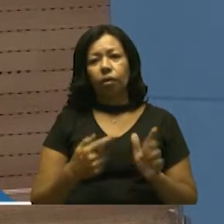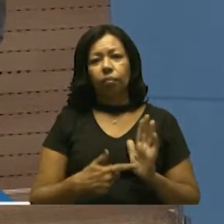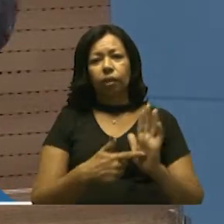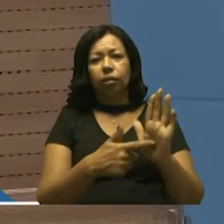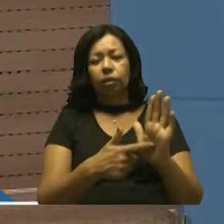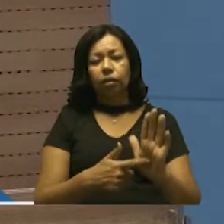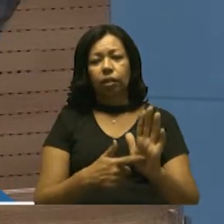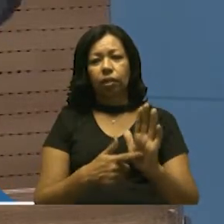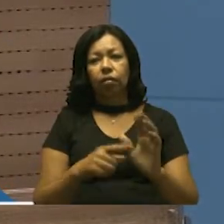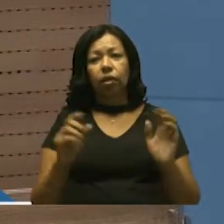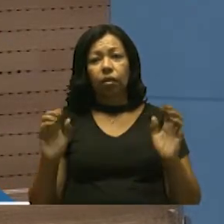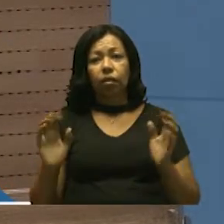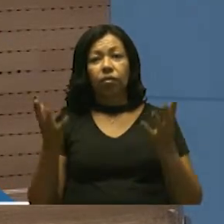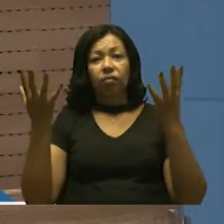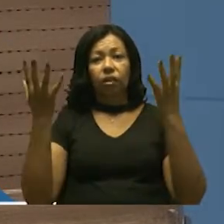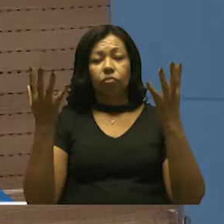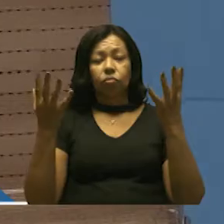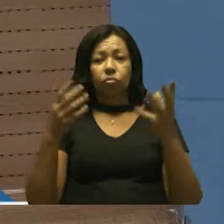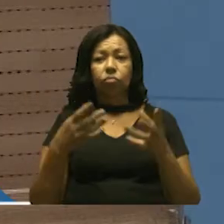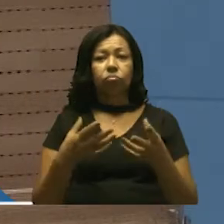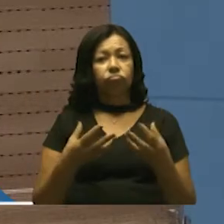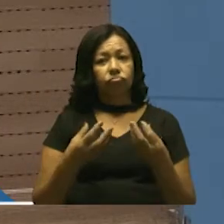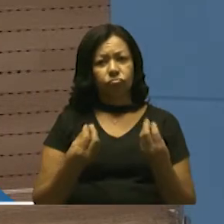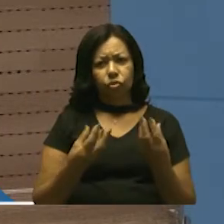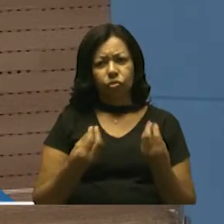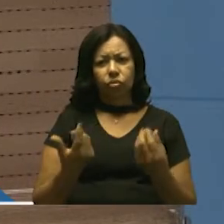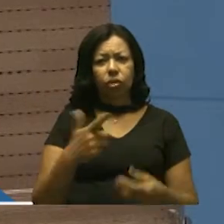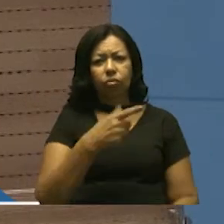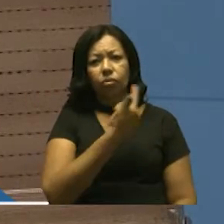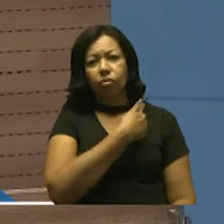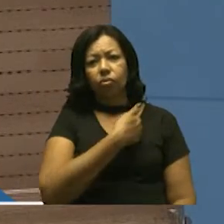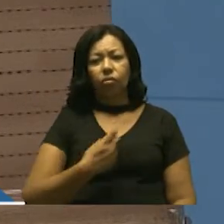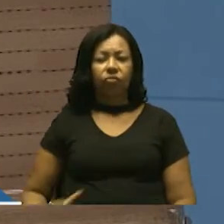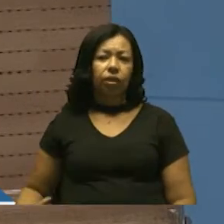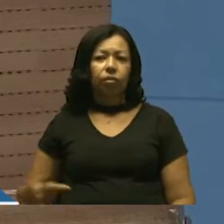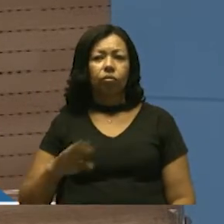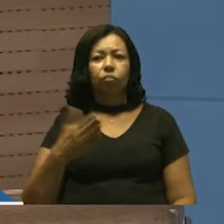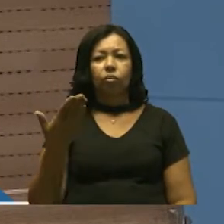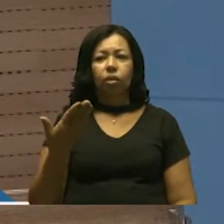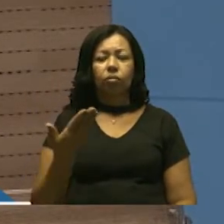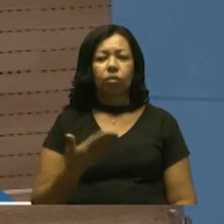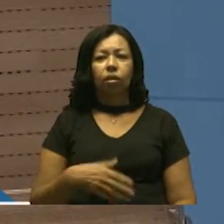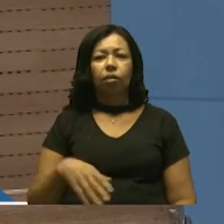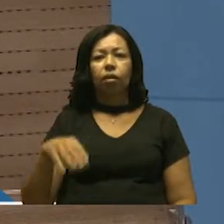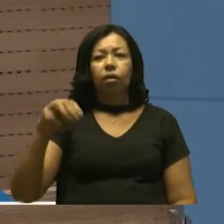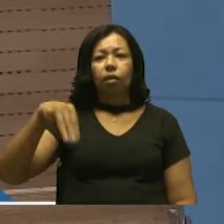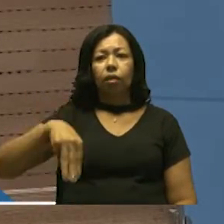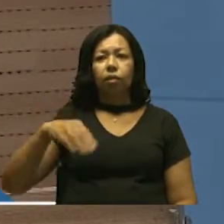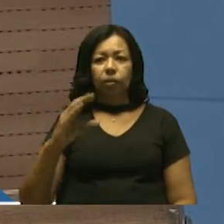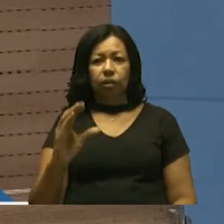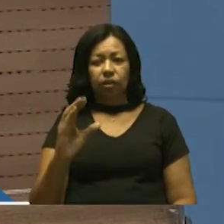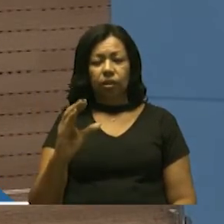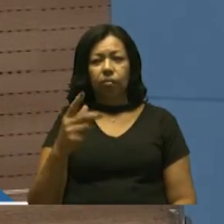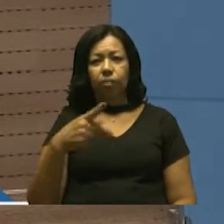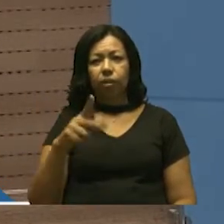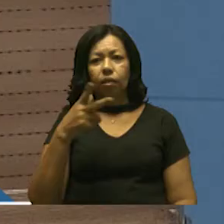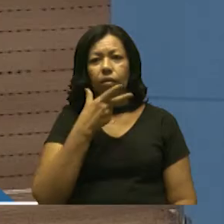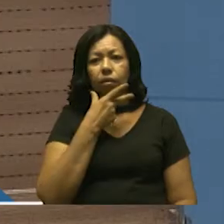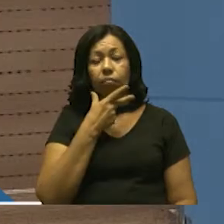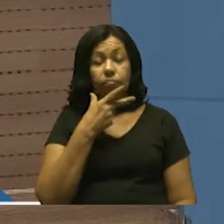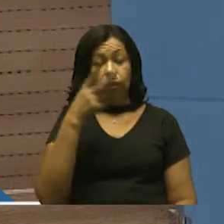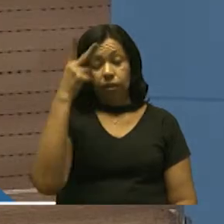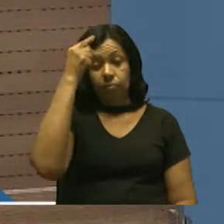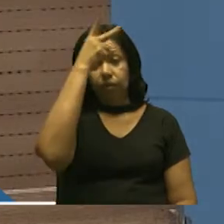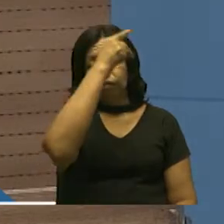vários eventos, volto a repetir, em outros governos, quando eu era mestre de cerimônia pela prefeitura, tive